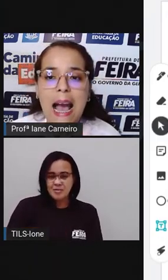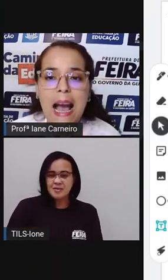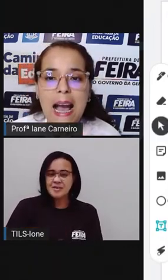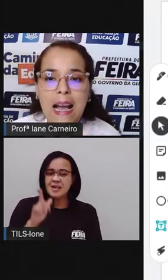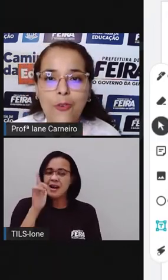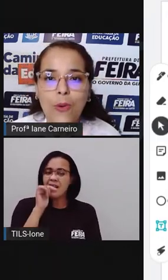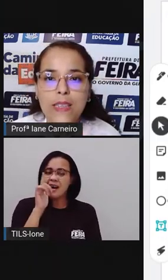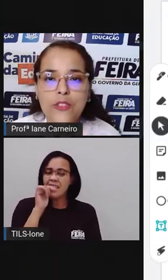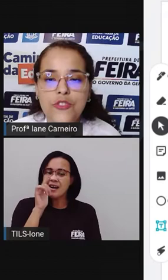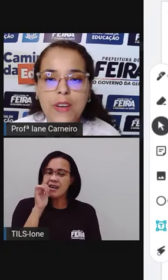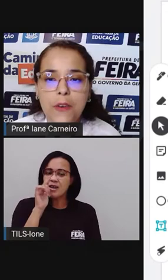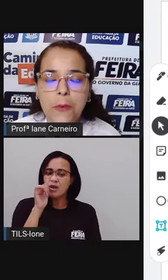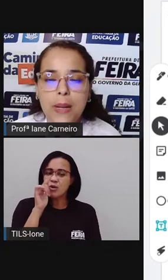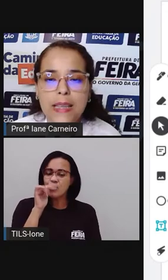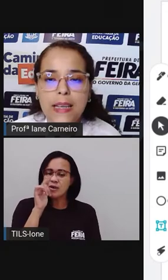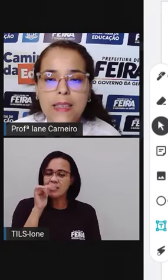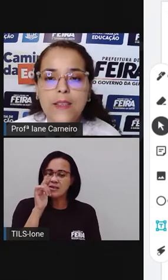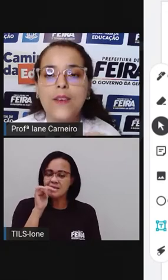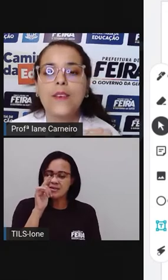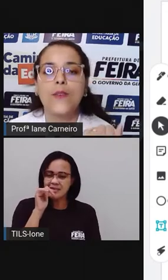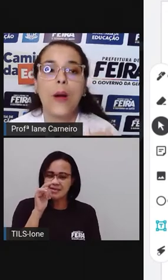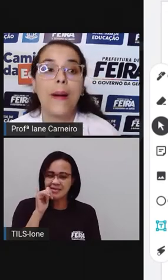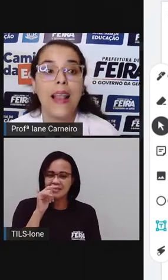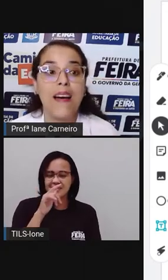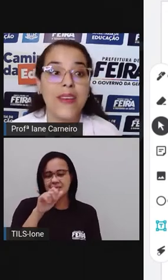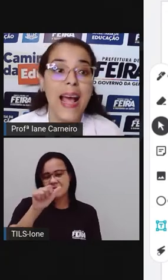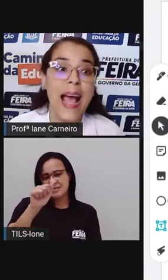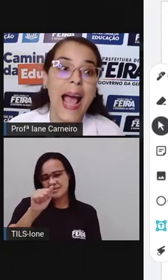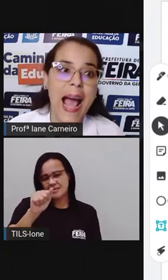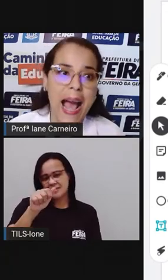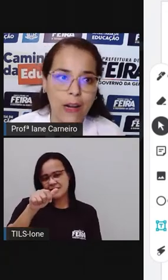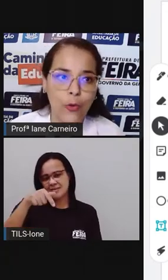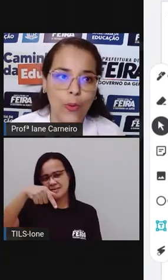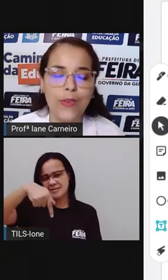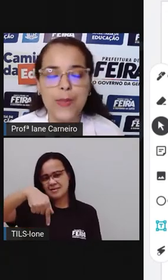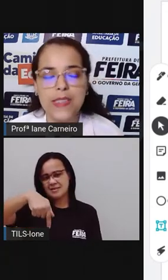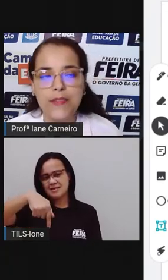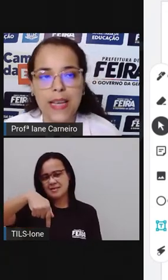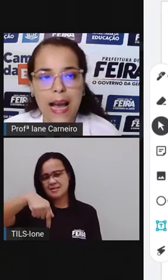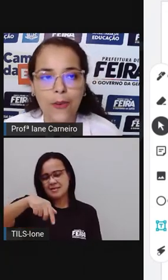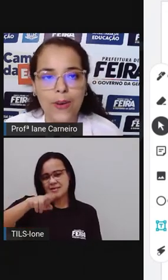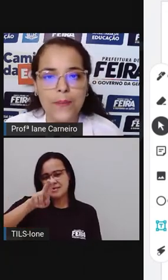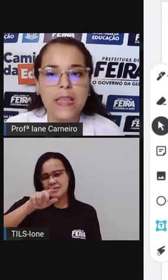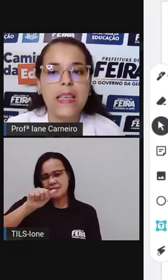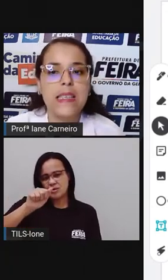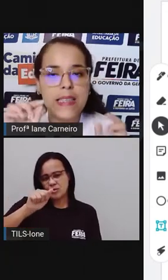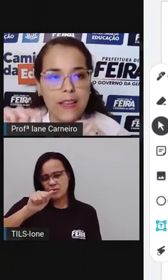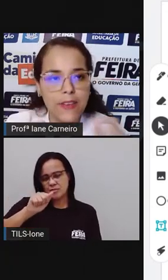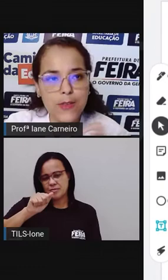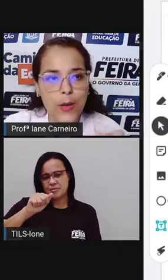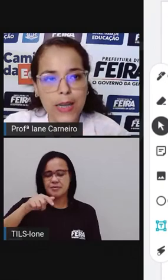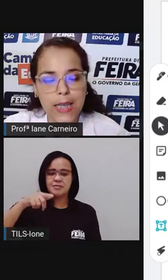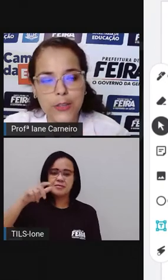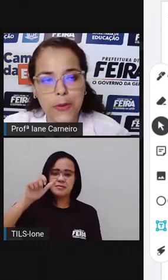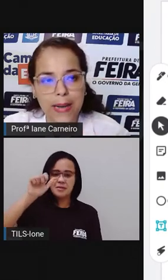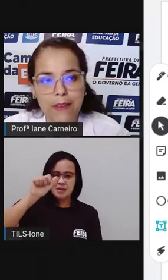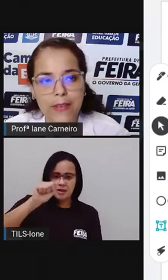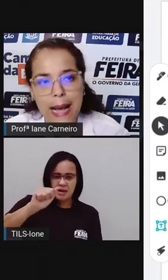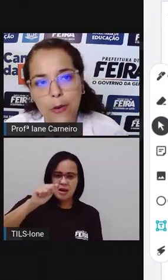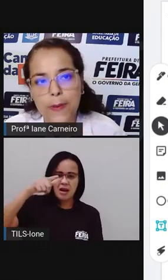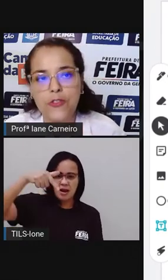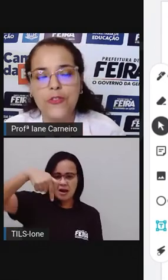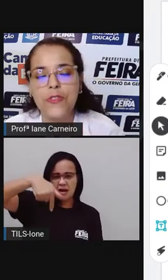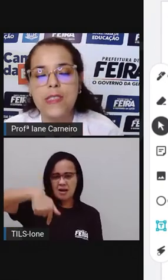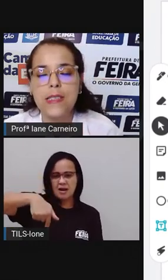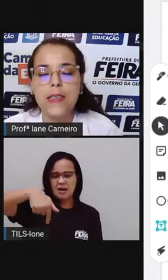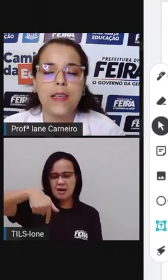A água. Então, a gente vai completar aqui, ó... Com a palavra... Água. Vamos escrever água? Escreve aí no seu caderninho a palavra